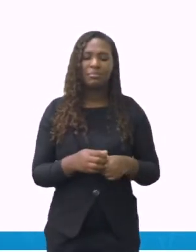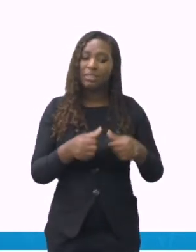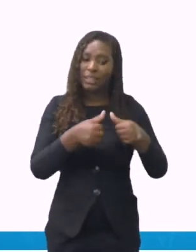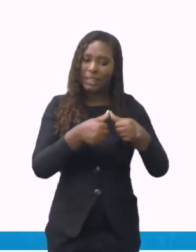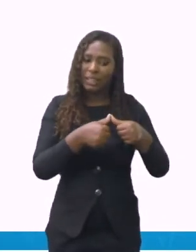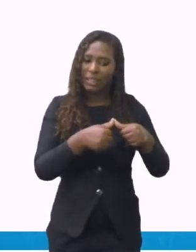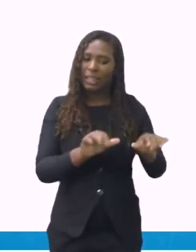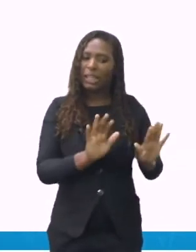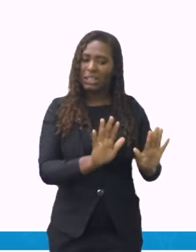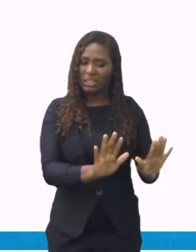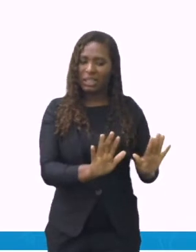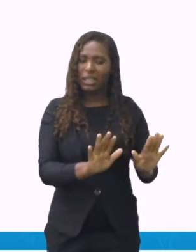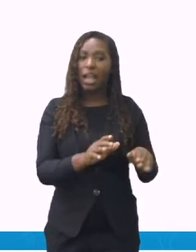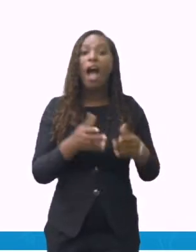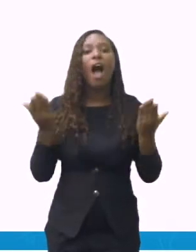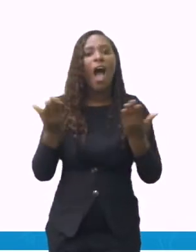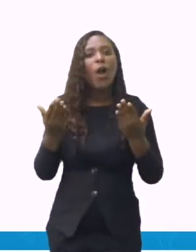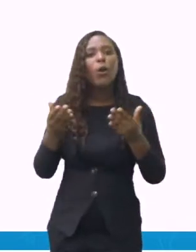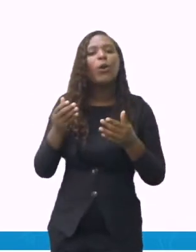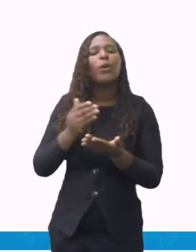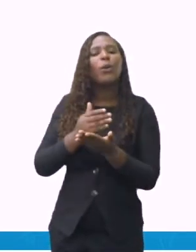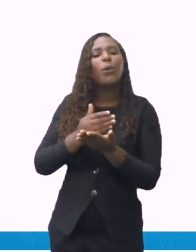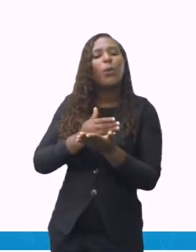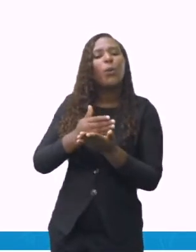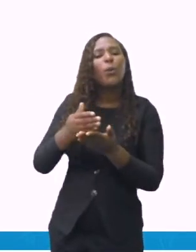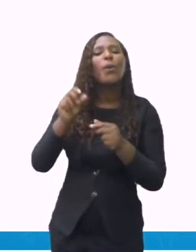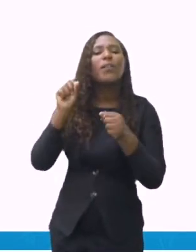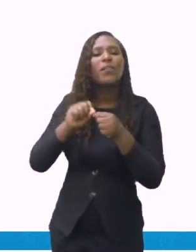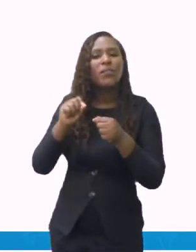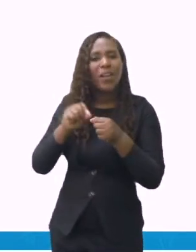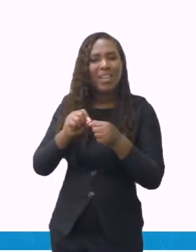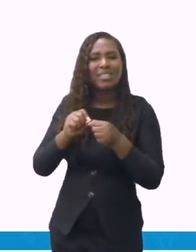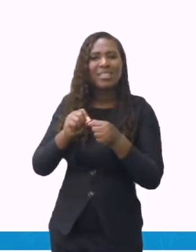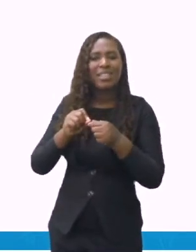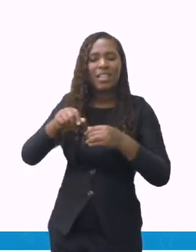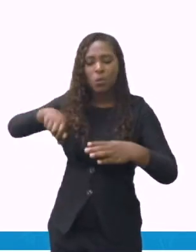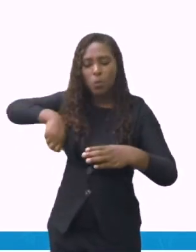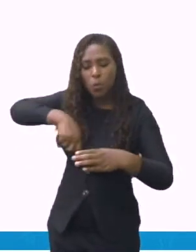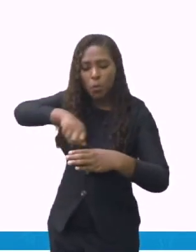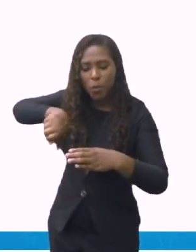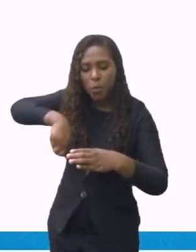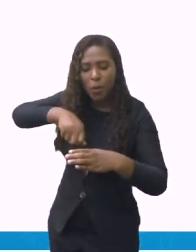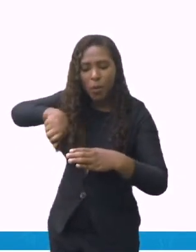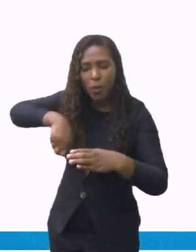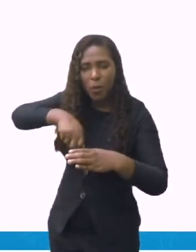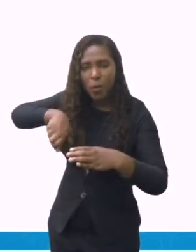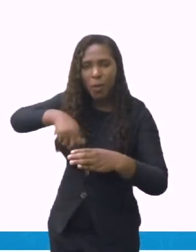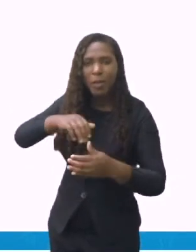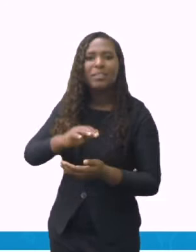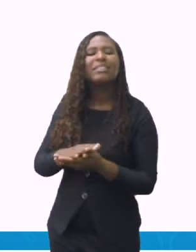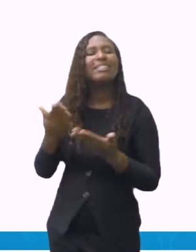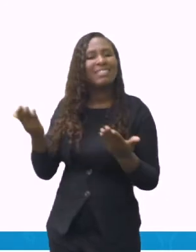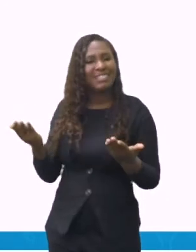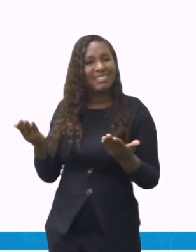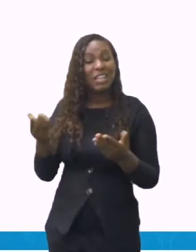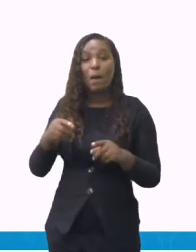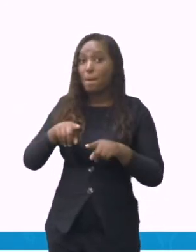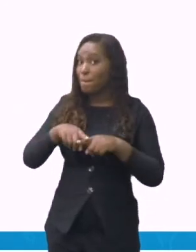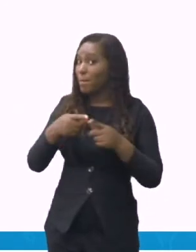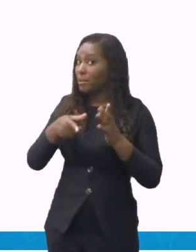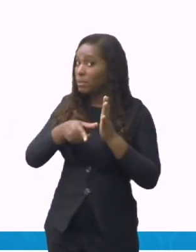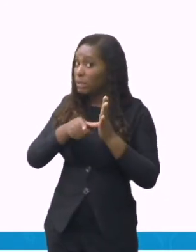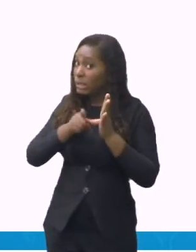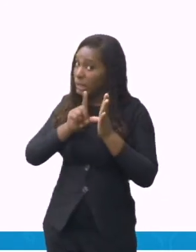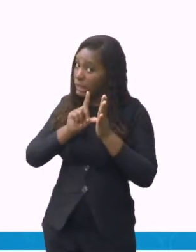preparar essa receita. Ah, mas antes de preparar, eu vou dar uma dica. Você precisa verificar